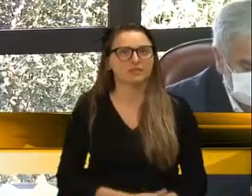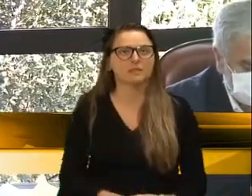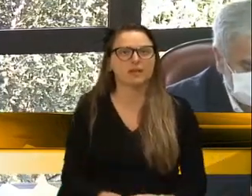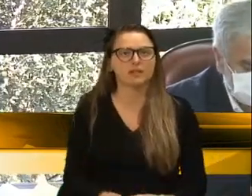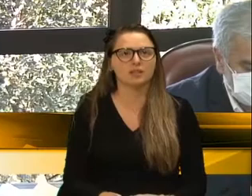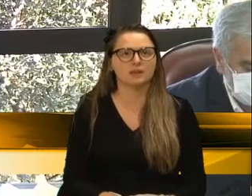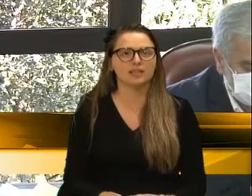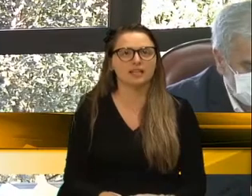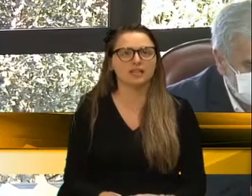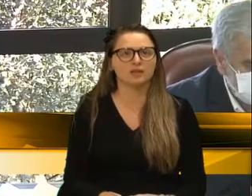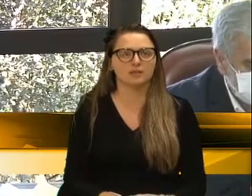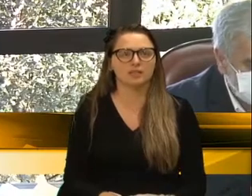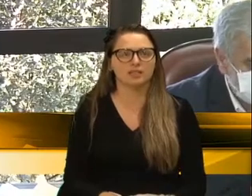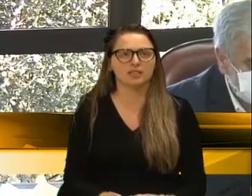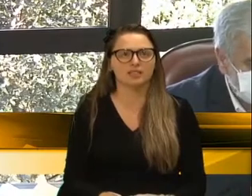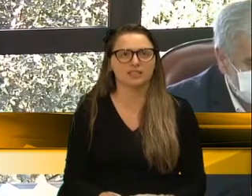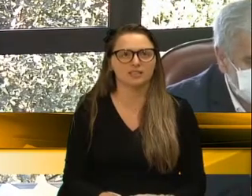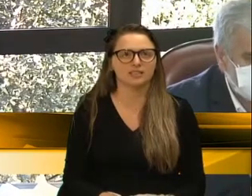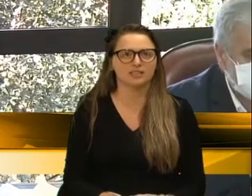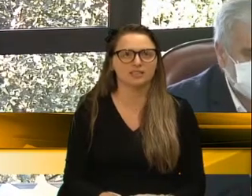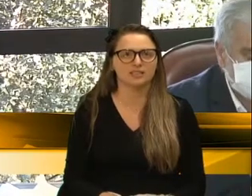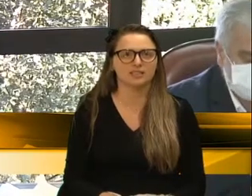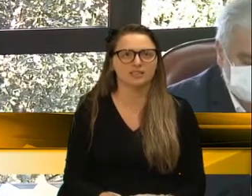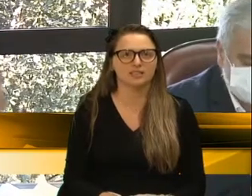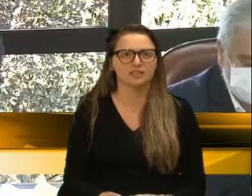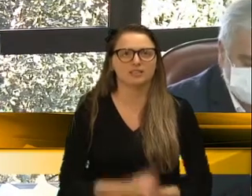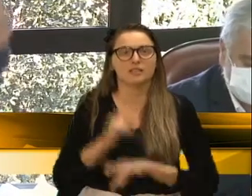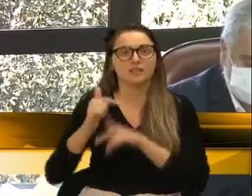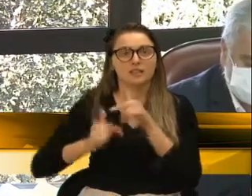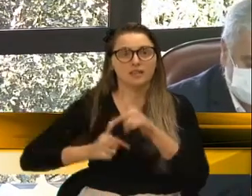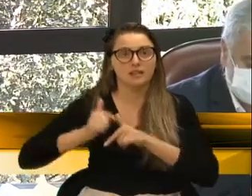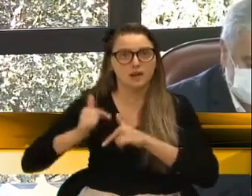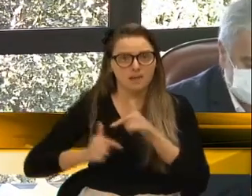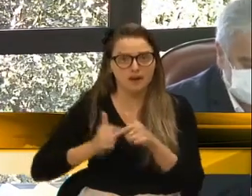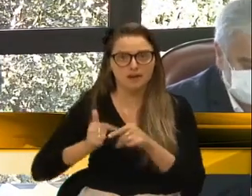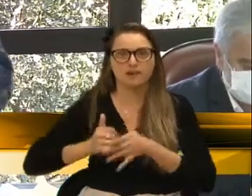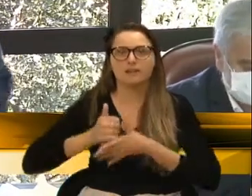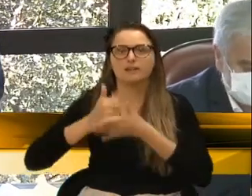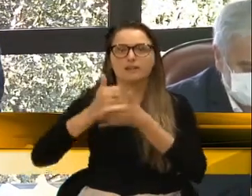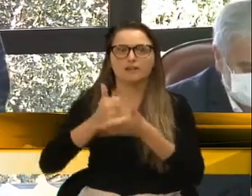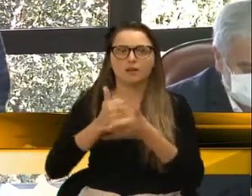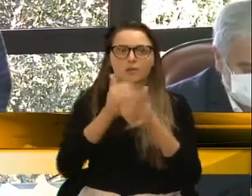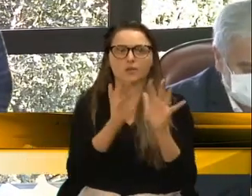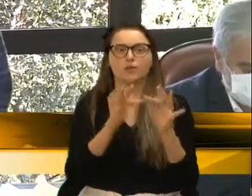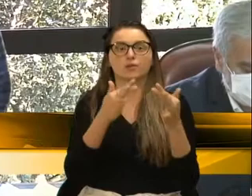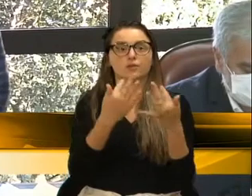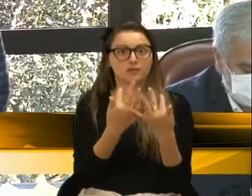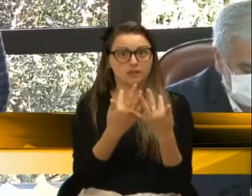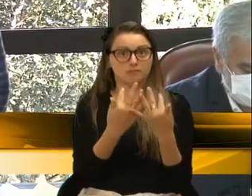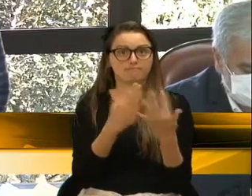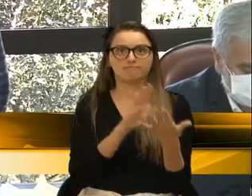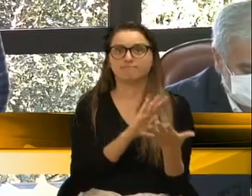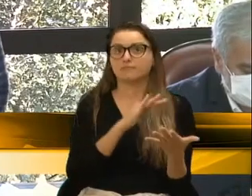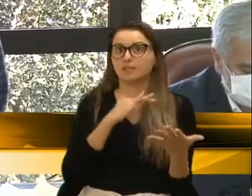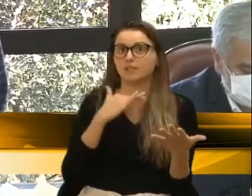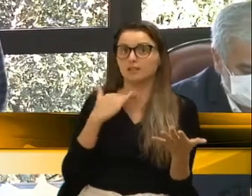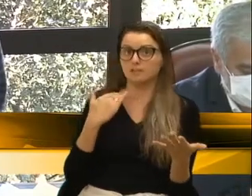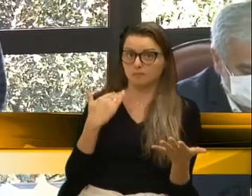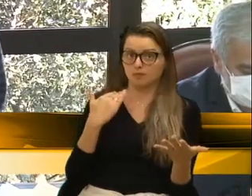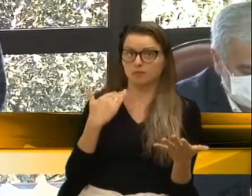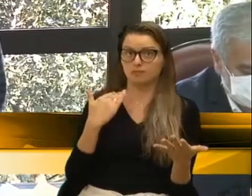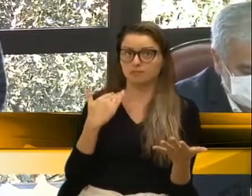Podemos dizer, um produtor rural, que trabalha, que sustenta a família, e a família ficou sem